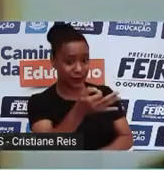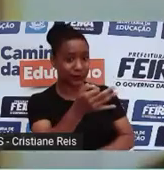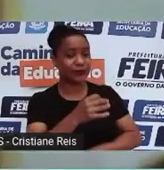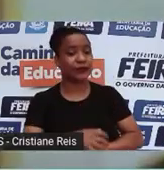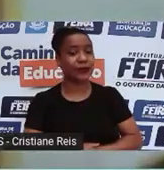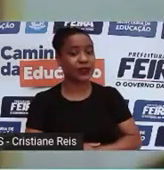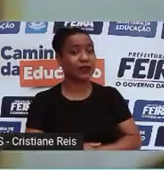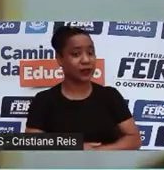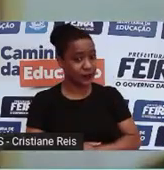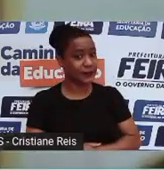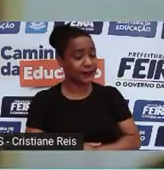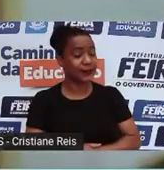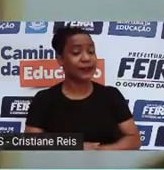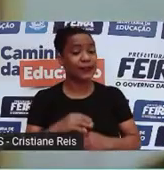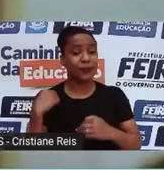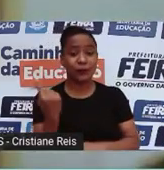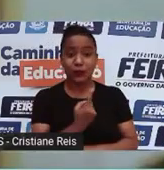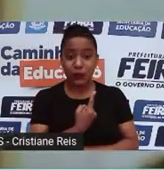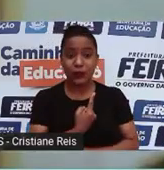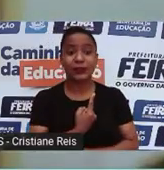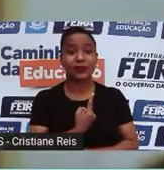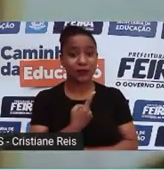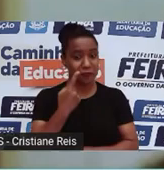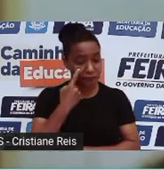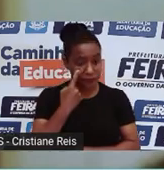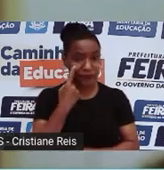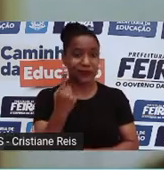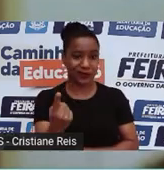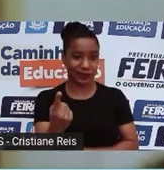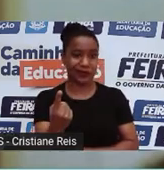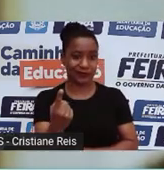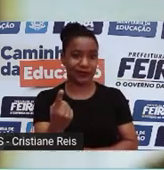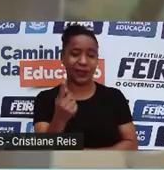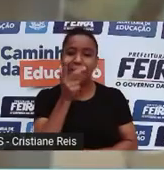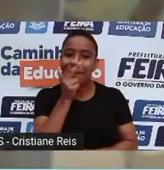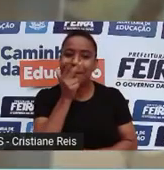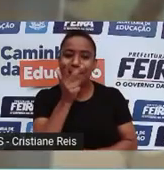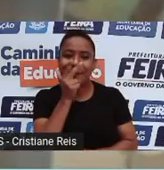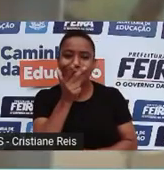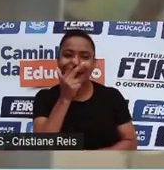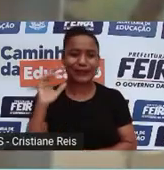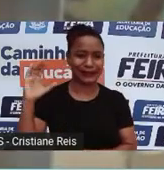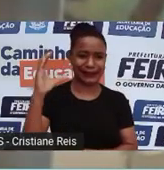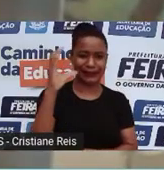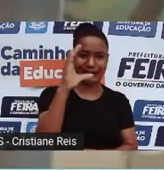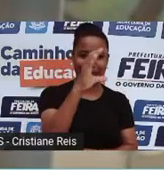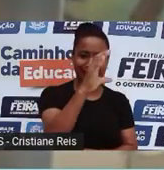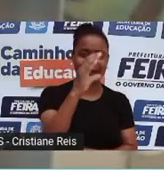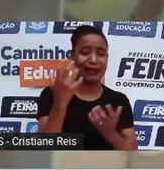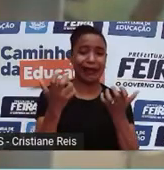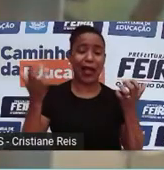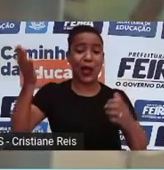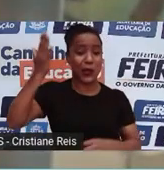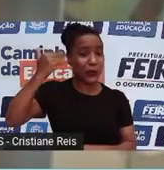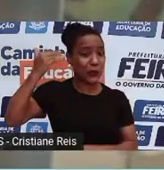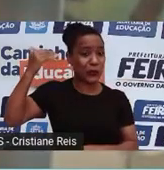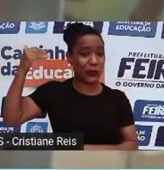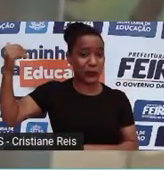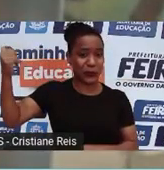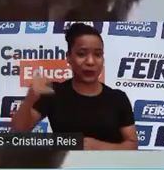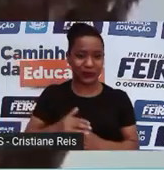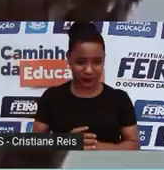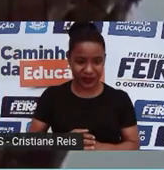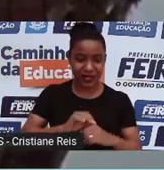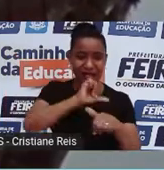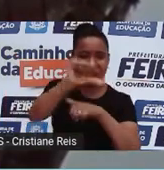Em grande parte, isso é um golpe publicitário para chamar a atenção. Querem manipular ecossistemas por